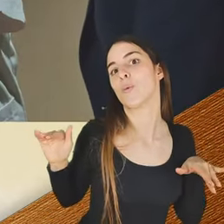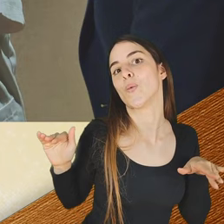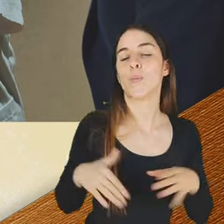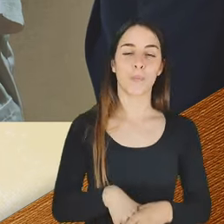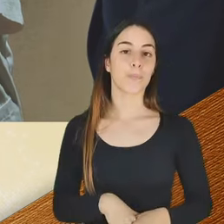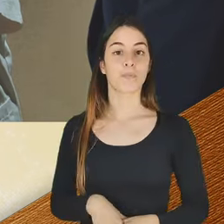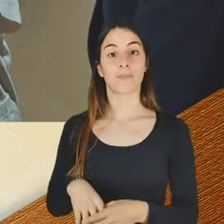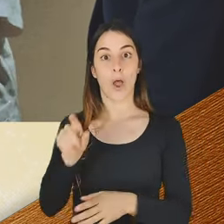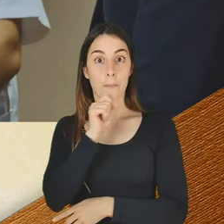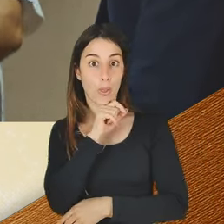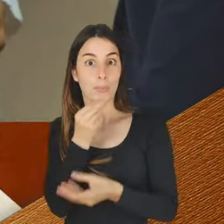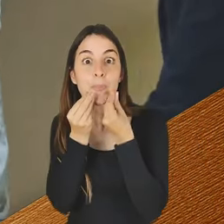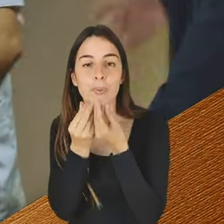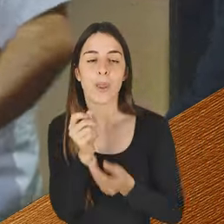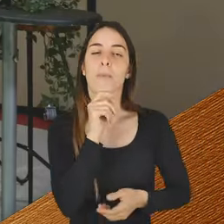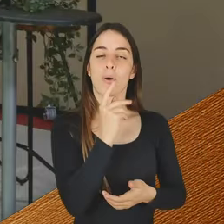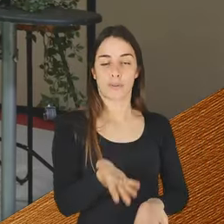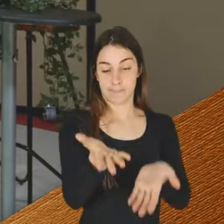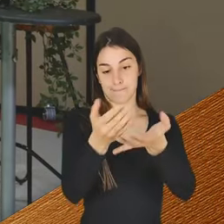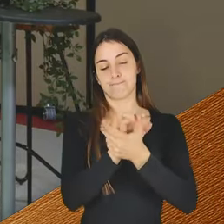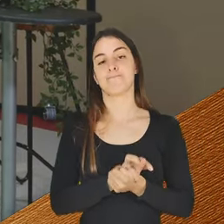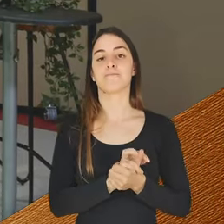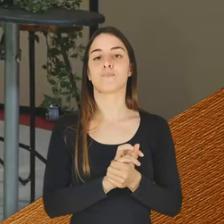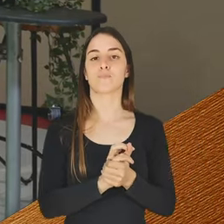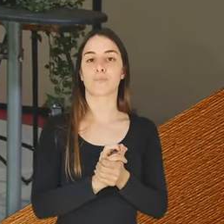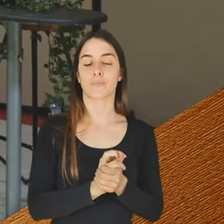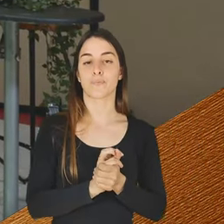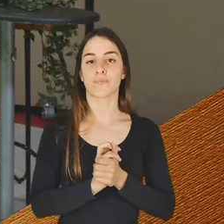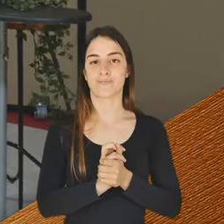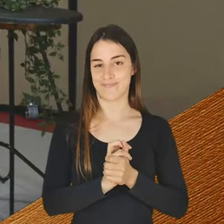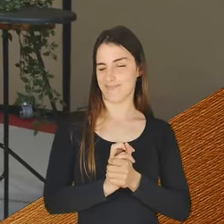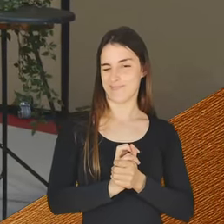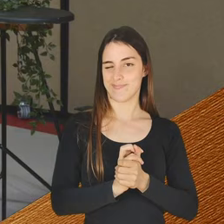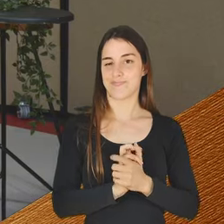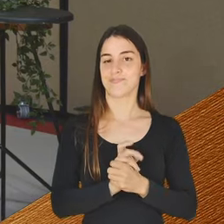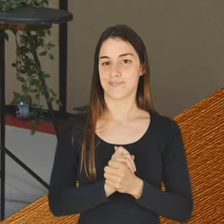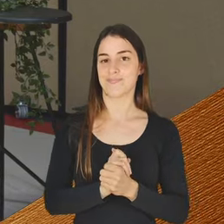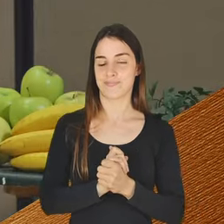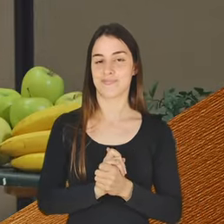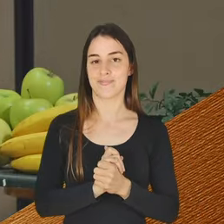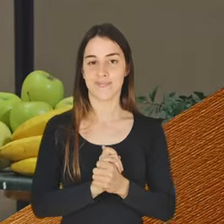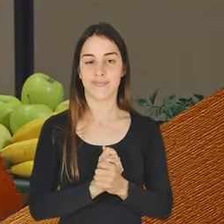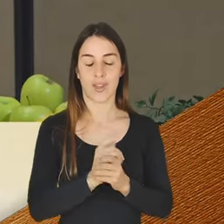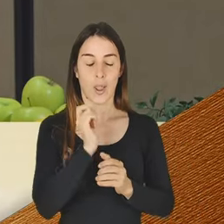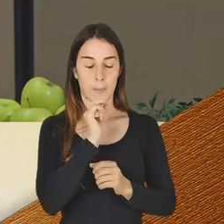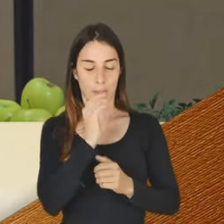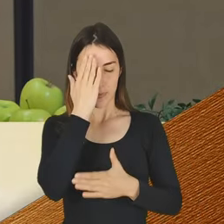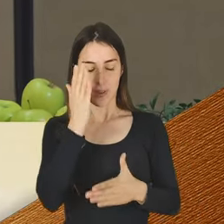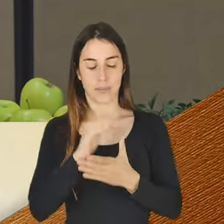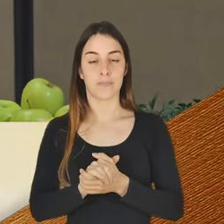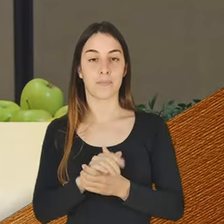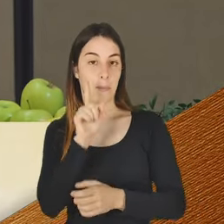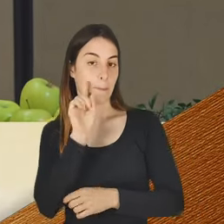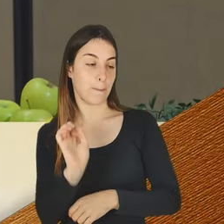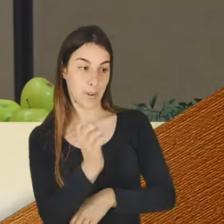Então, podemos provar ou quê? Podem provar. Então vamos lá provar este franguinho. Primeiro aqui para a senhora. Claro, primeiras senhoras, exatamente.